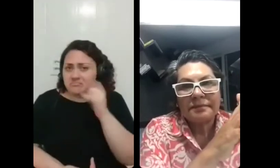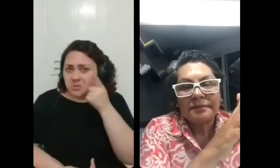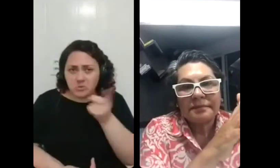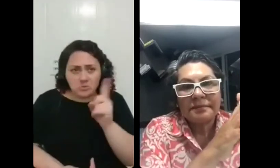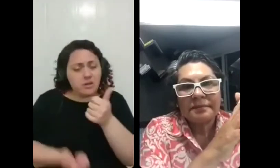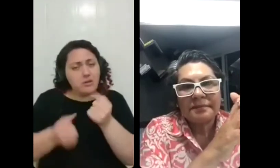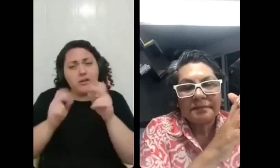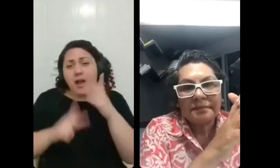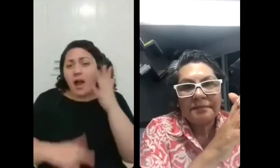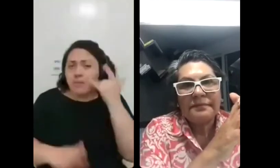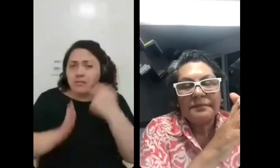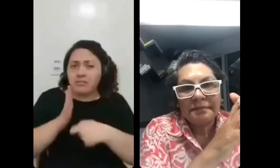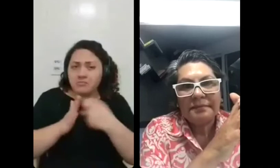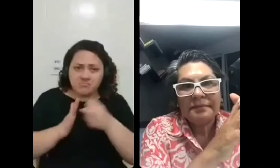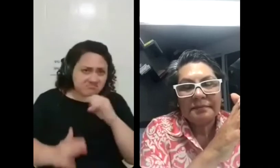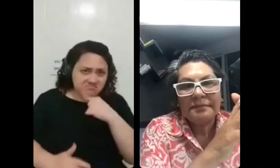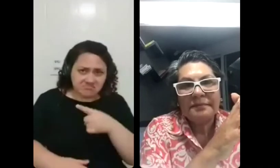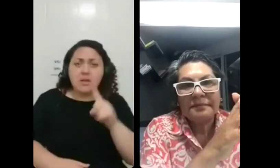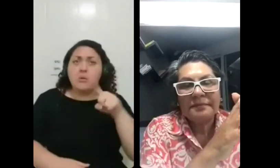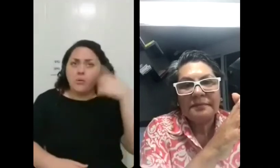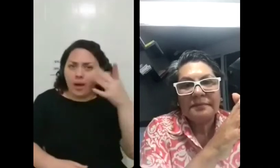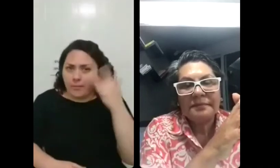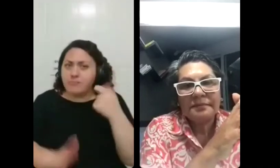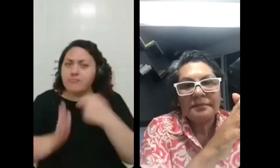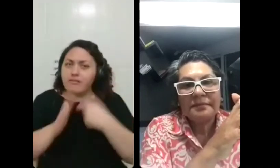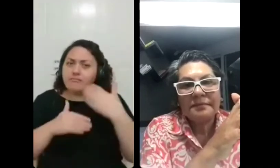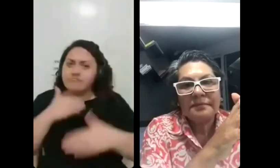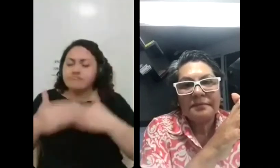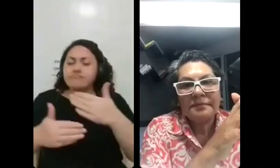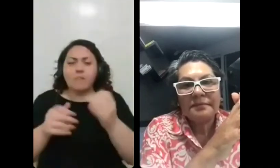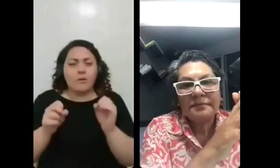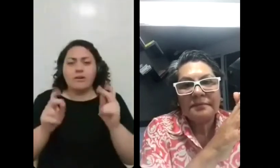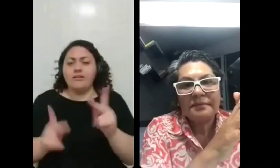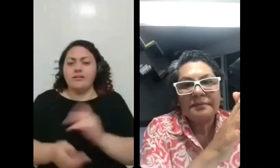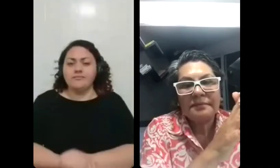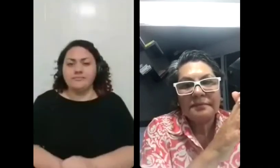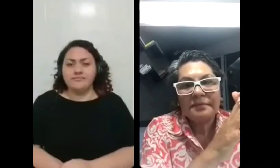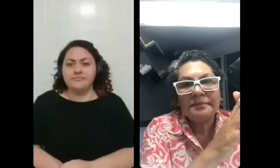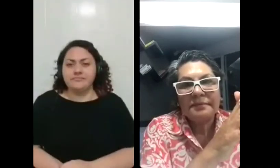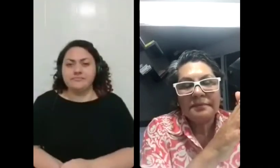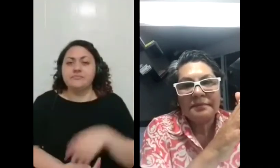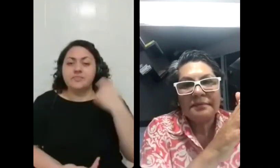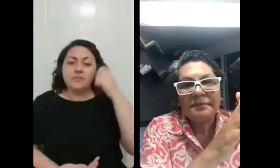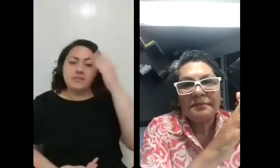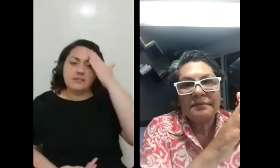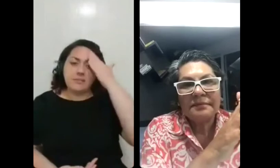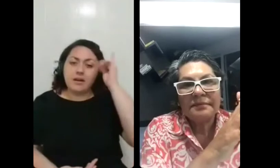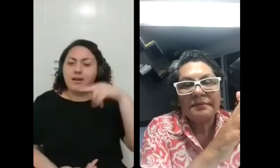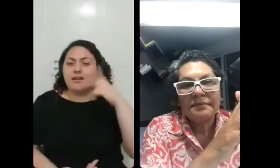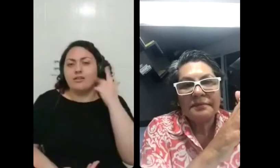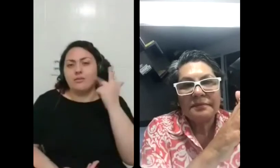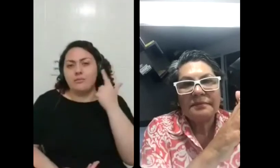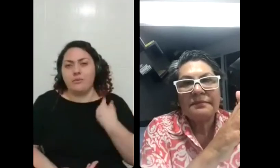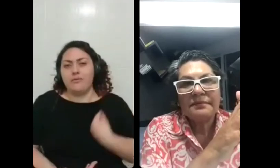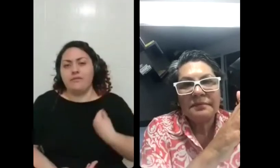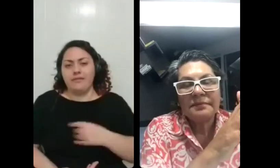amanhã mas se não der também tudo bem e eu acho que saber que isso faz parte e a gente tá